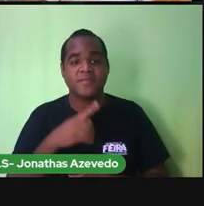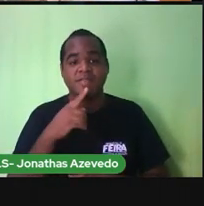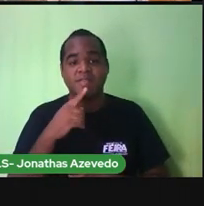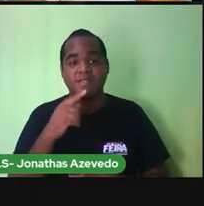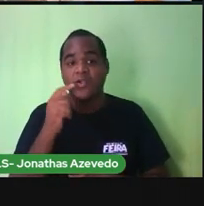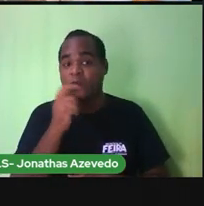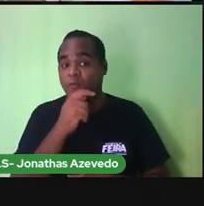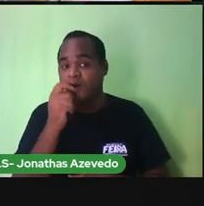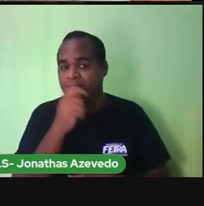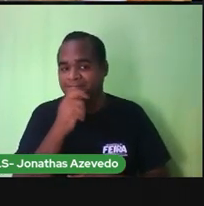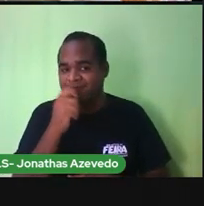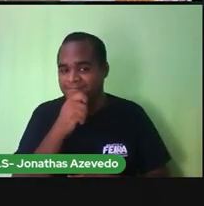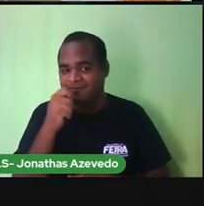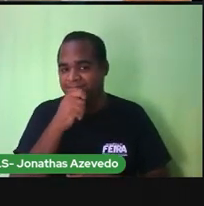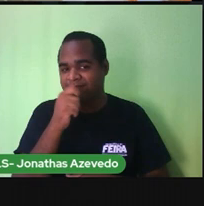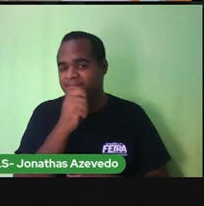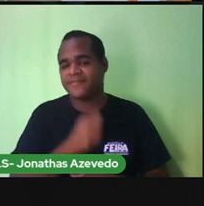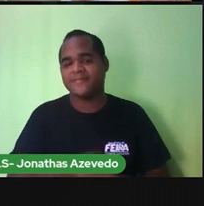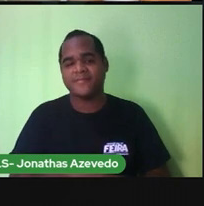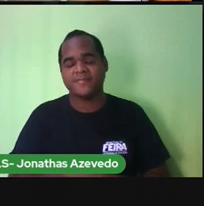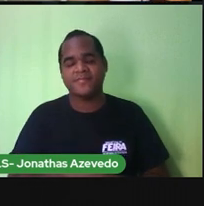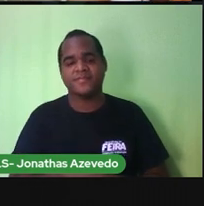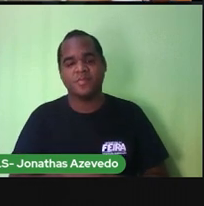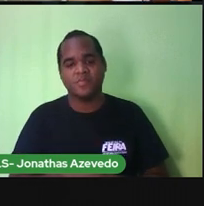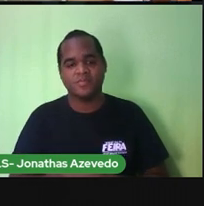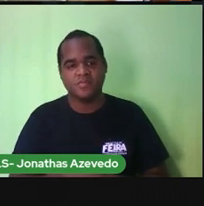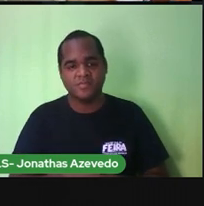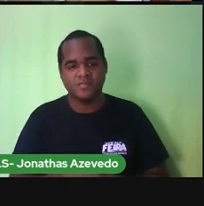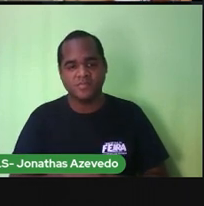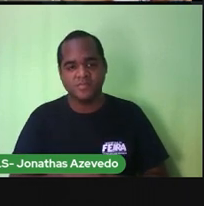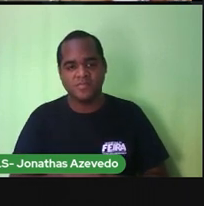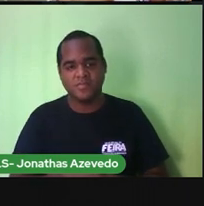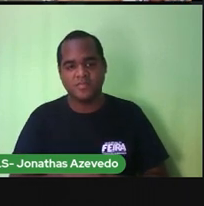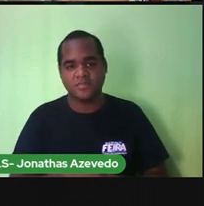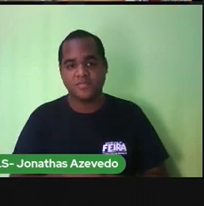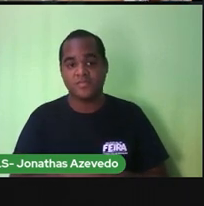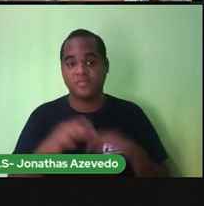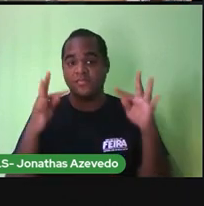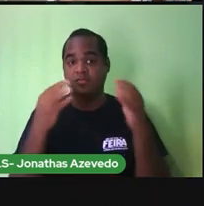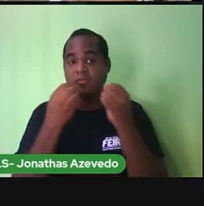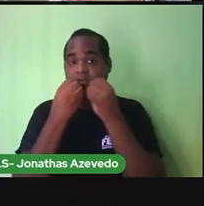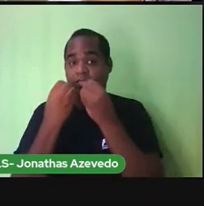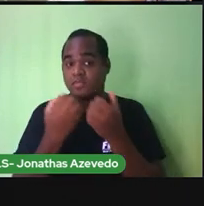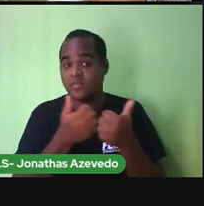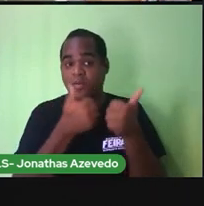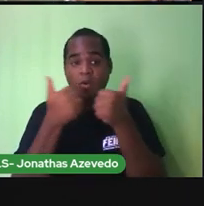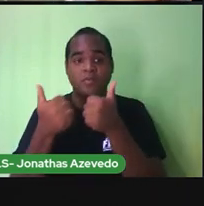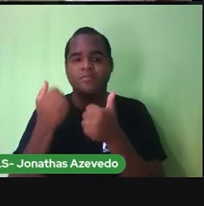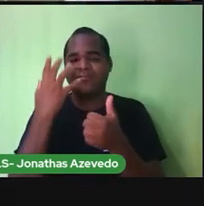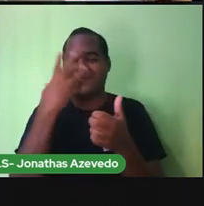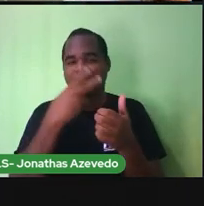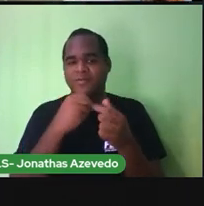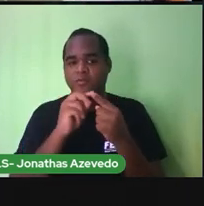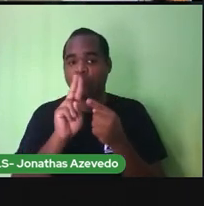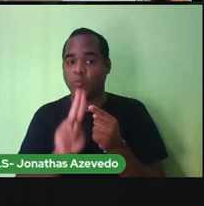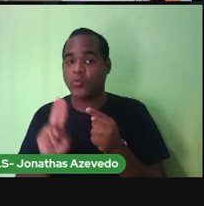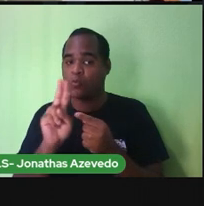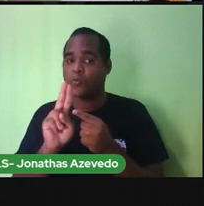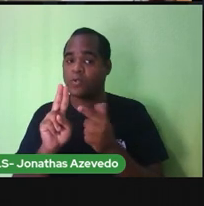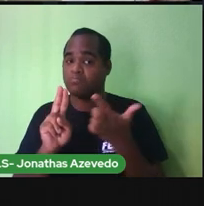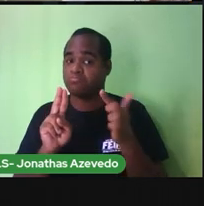Escova de dente. Tá, tá tudo plastificado, tudo bonitinho, porque nunca foi usado.